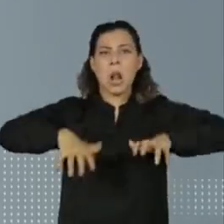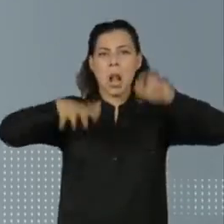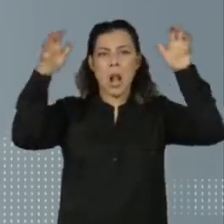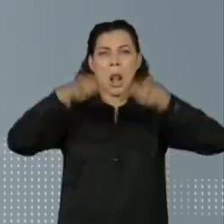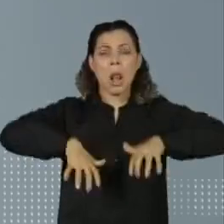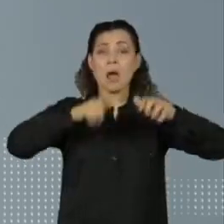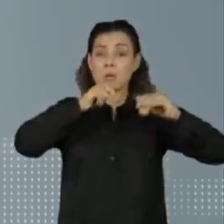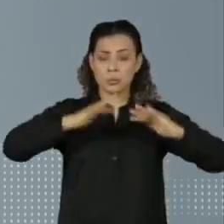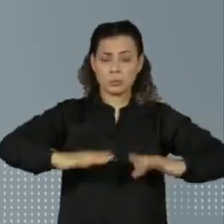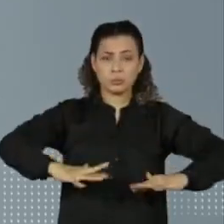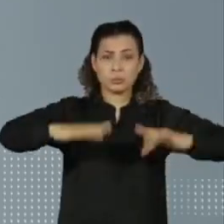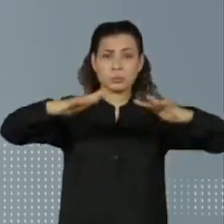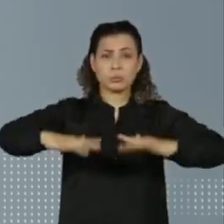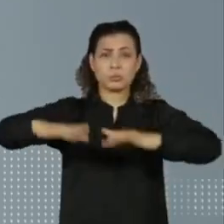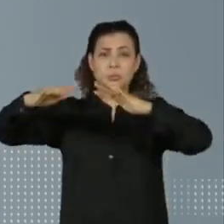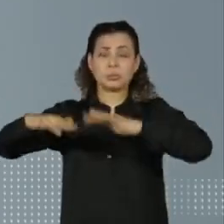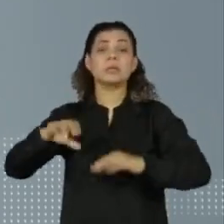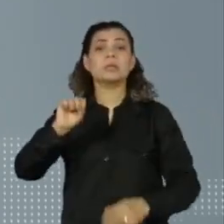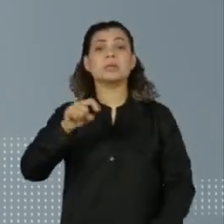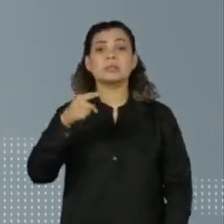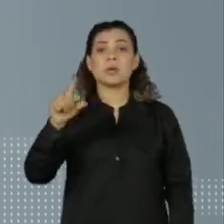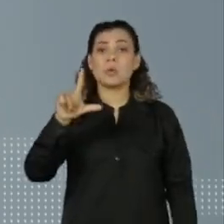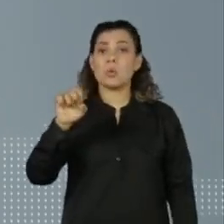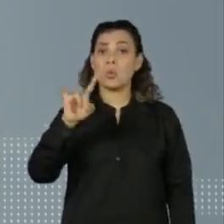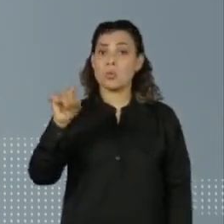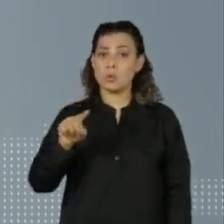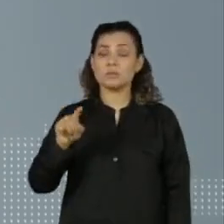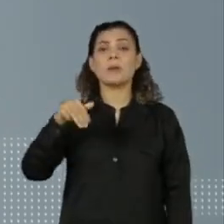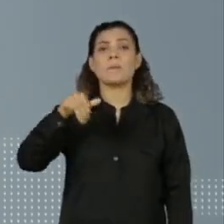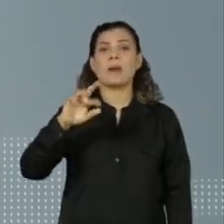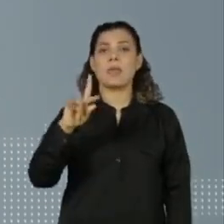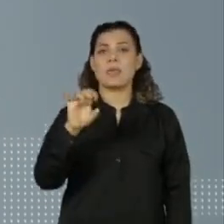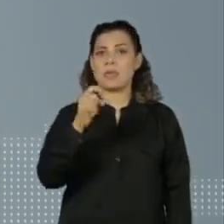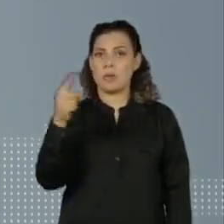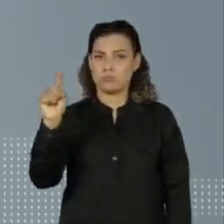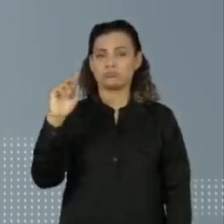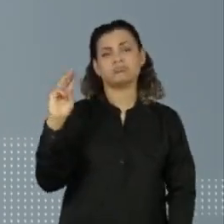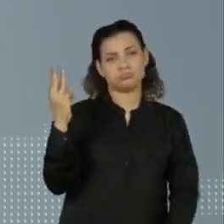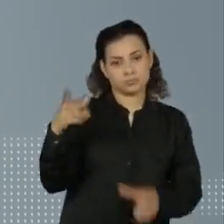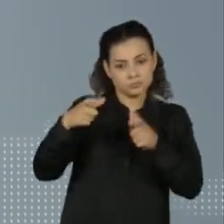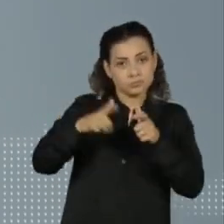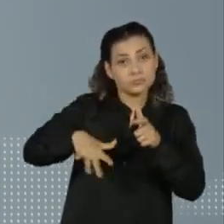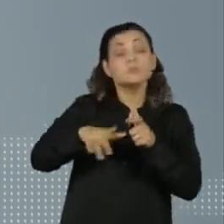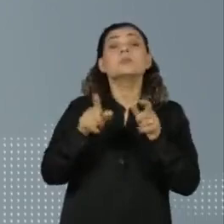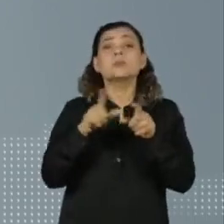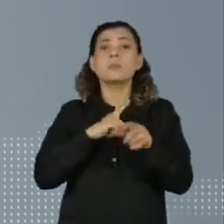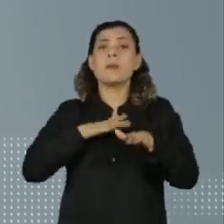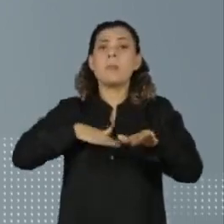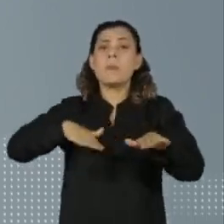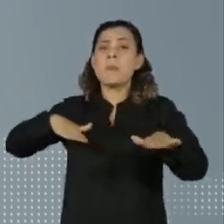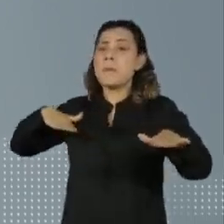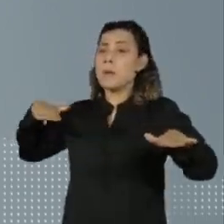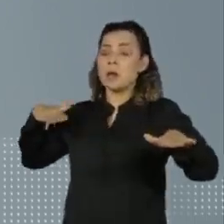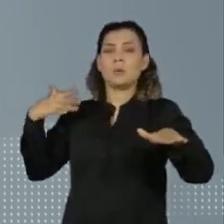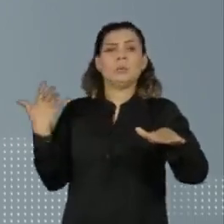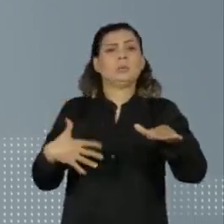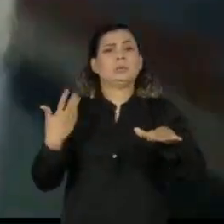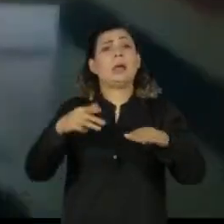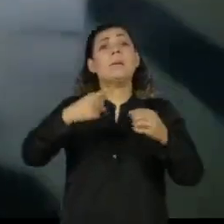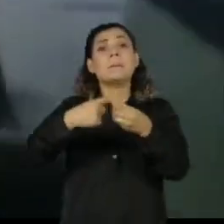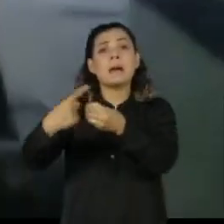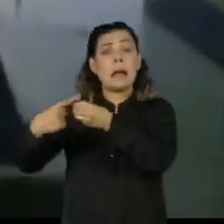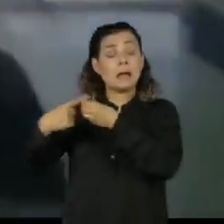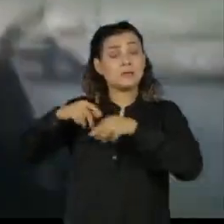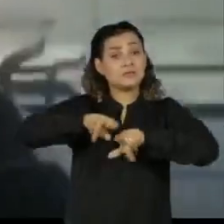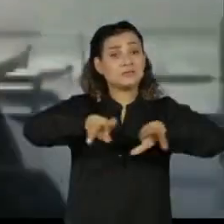Houve alagamentos em diversos pontos da cidade. Motoristas ficaram ilhados e o trânsito teve um dia de caos em vários bairros.